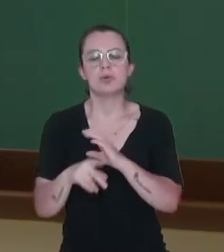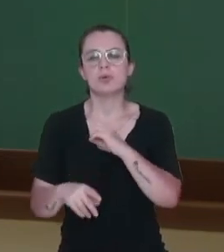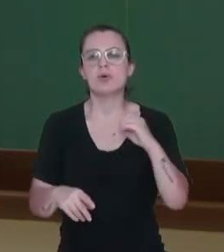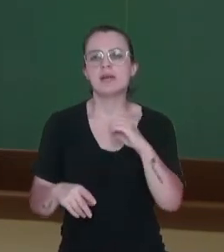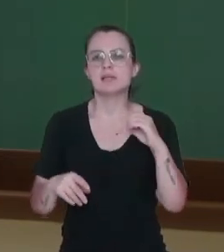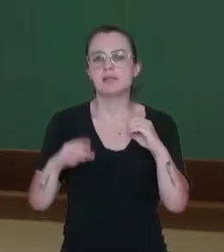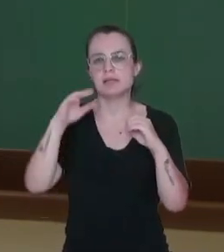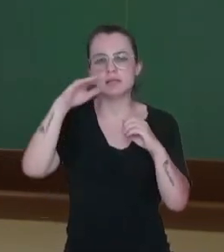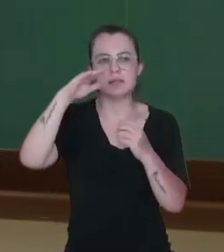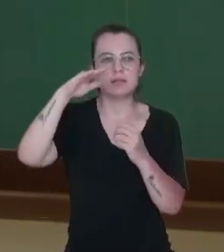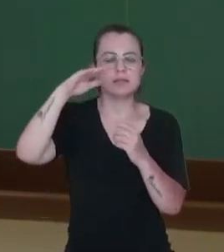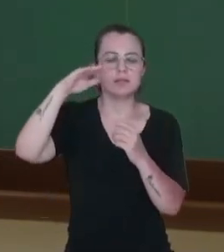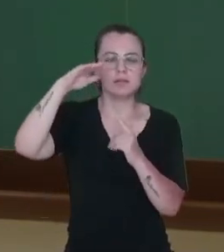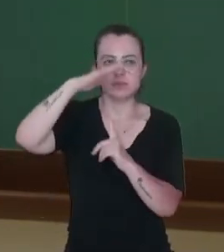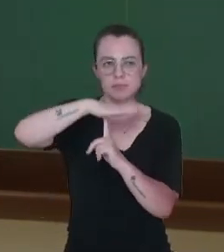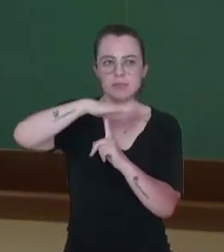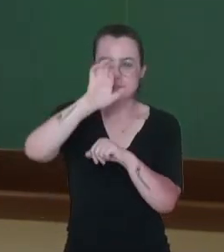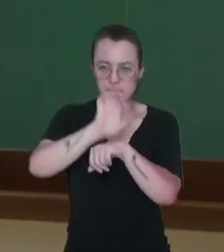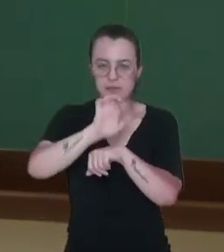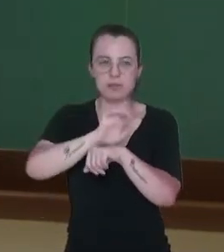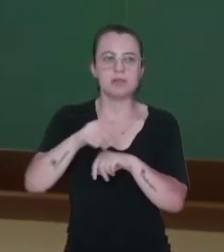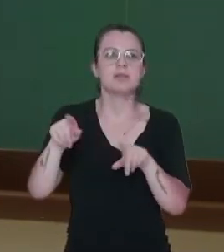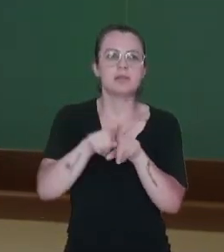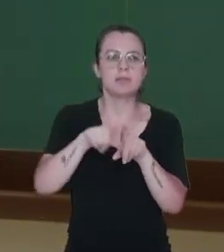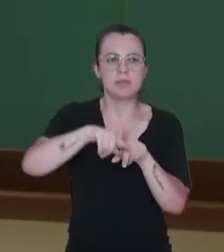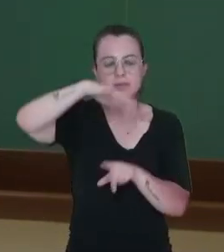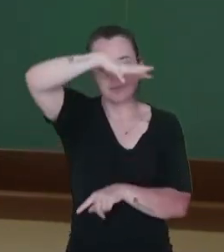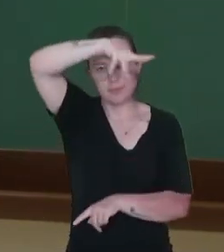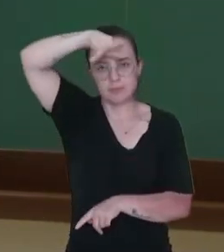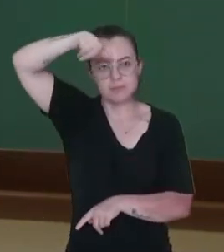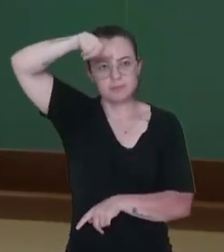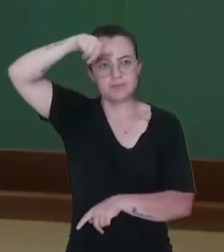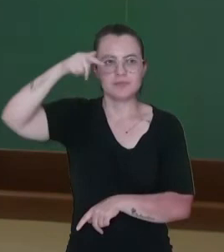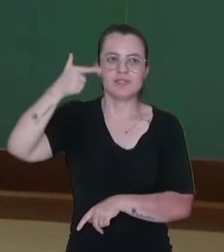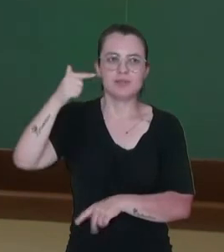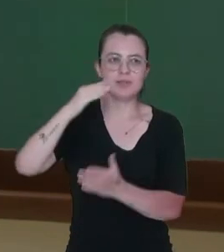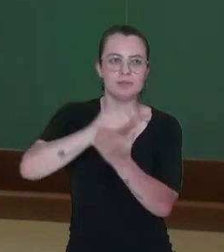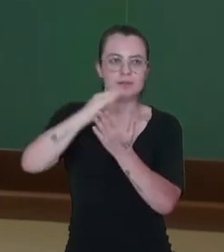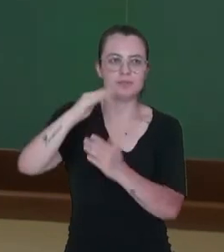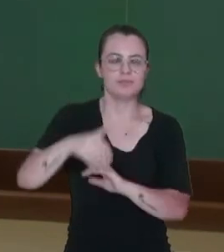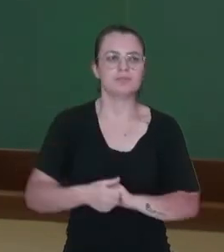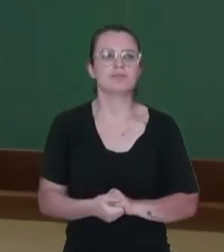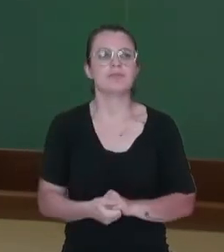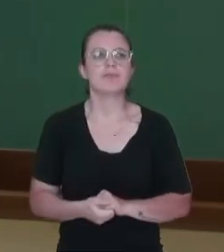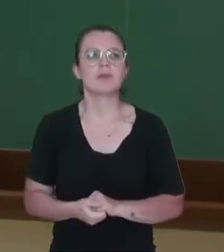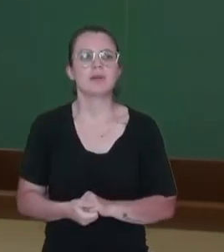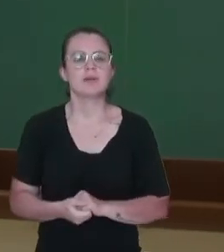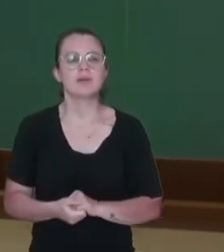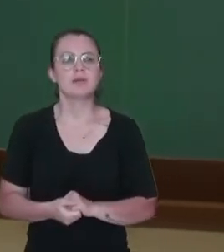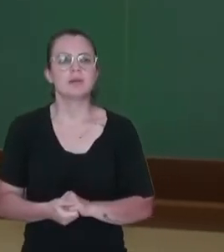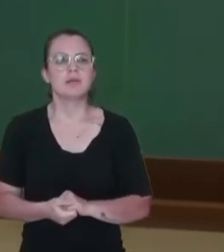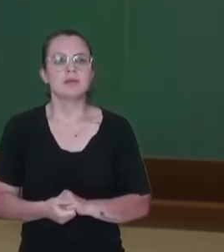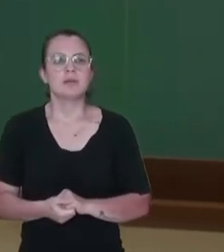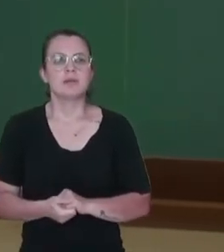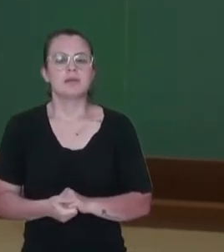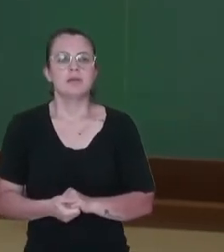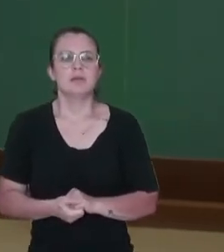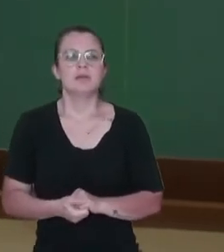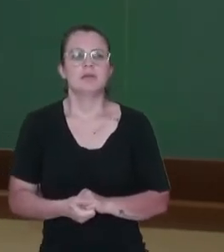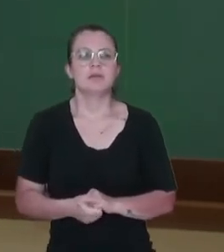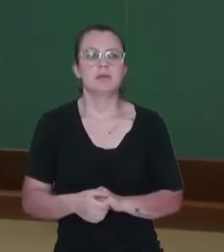estado do Paraná e do Mato Grosso, né? Na época que ainda não tinha divisão ali de Mato Grosso do Sul. Então, aqui,